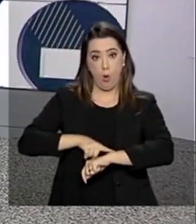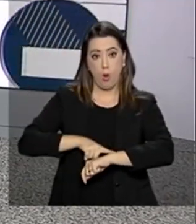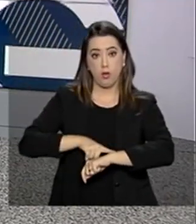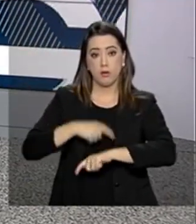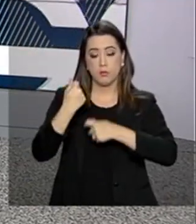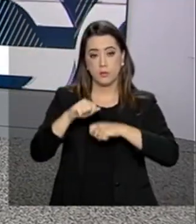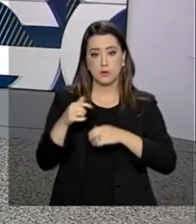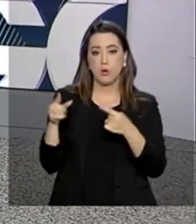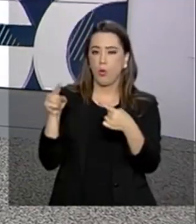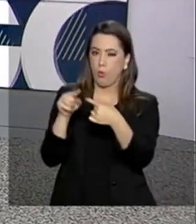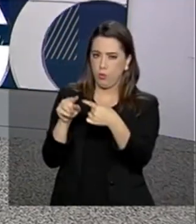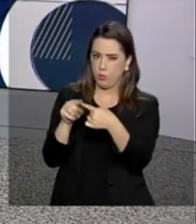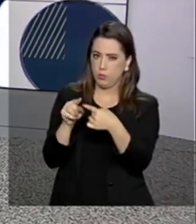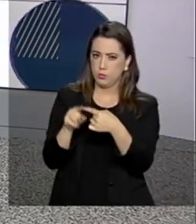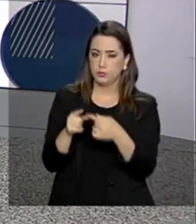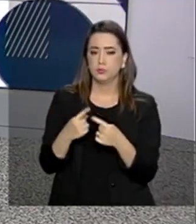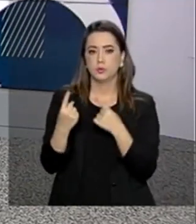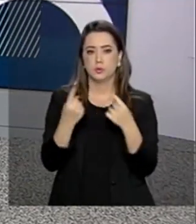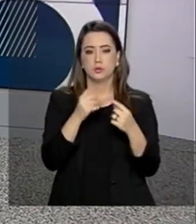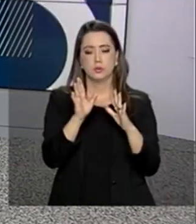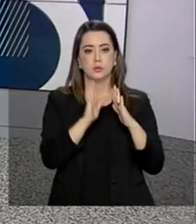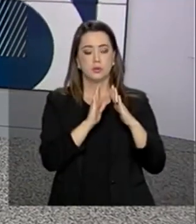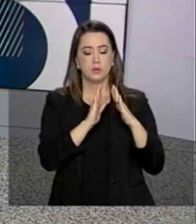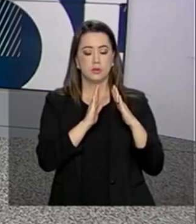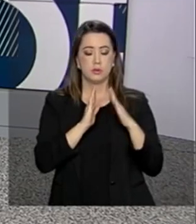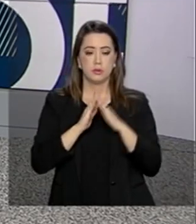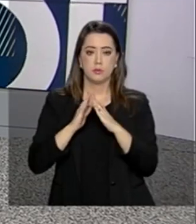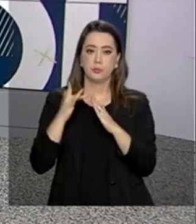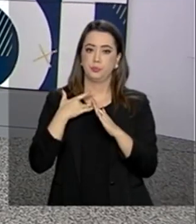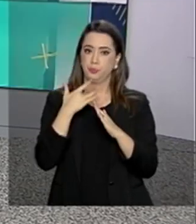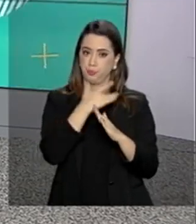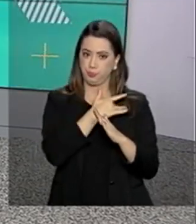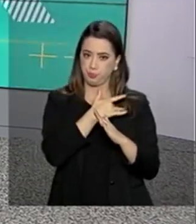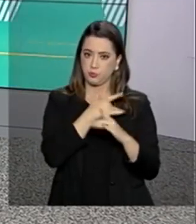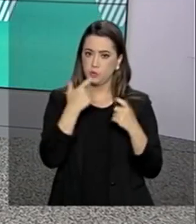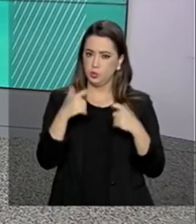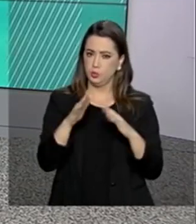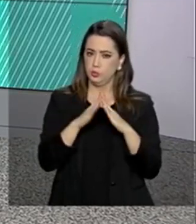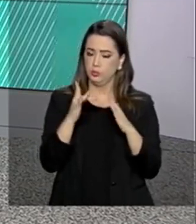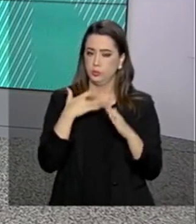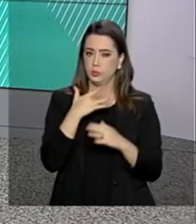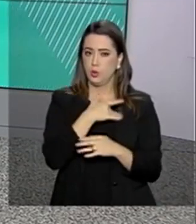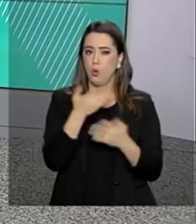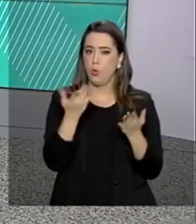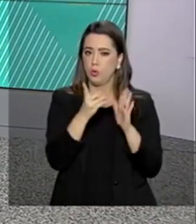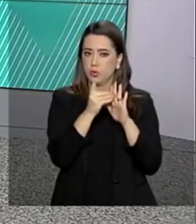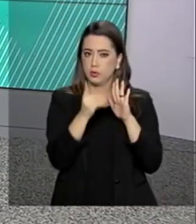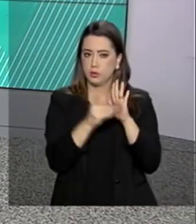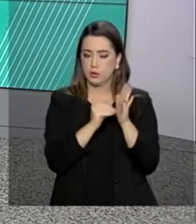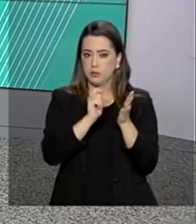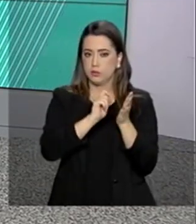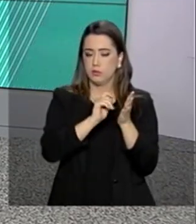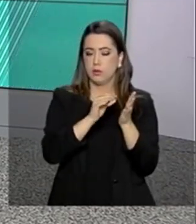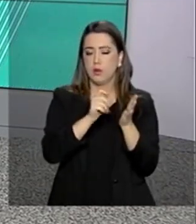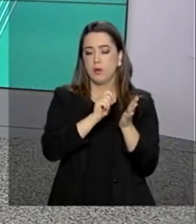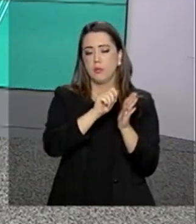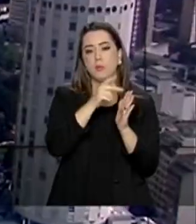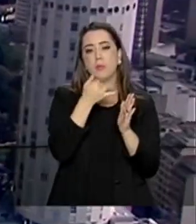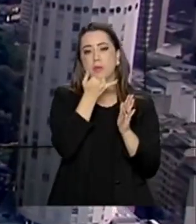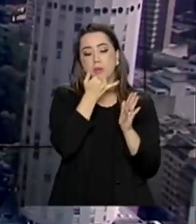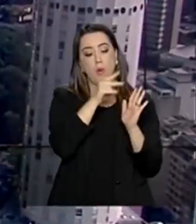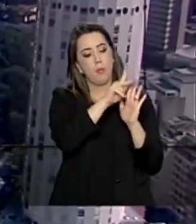solicitar adesão de suas unidades. A portaria que regulamenta a iniciativa foi assinada hoje pelo ministro da Saúde.